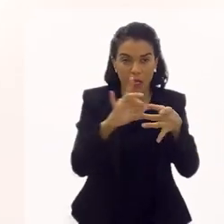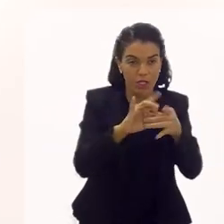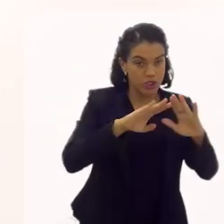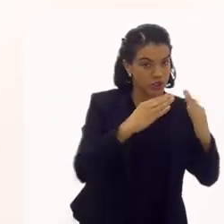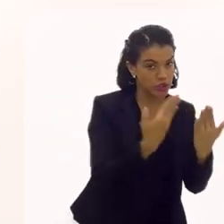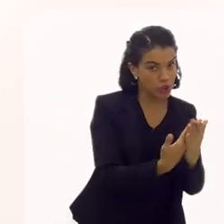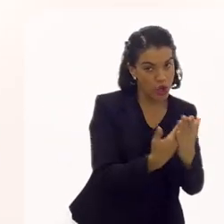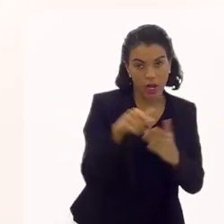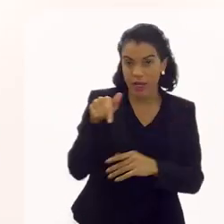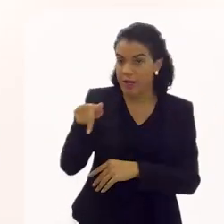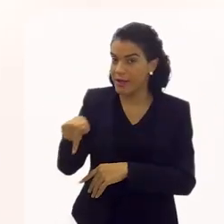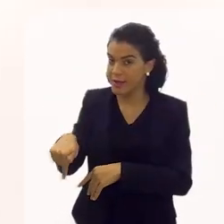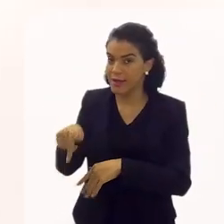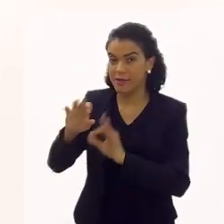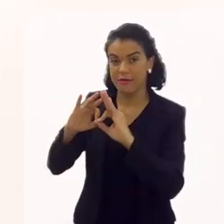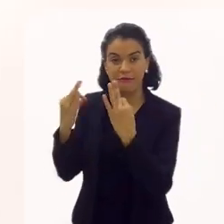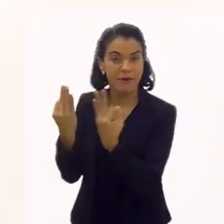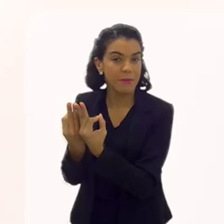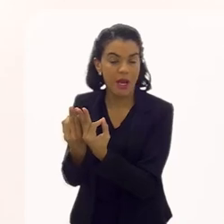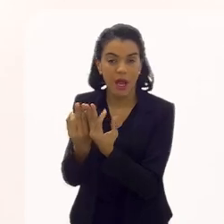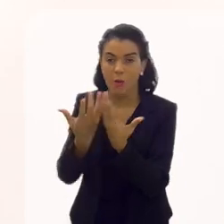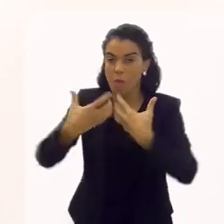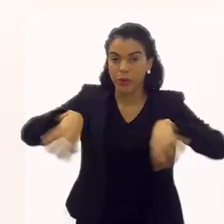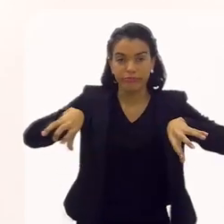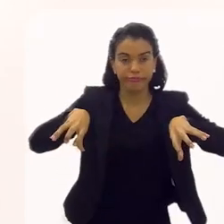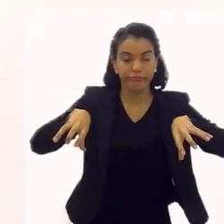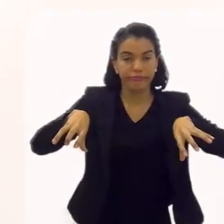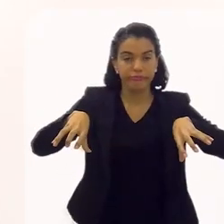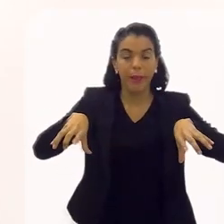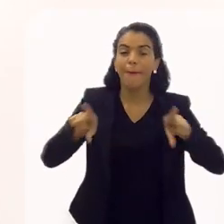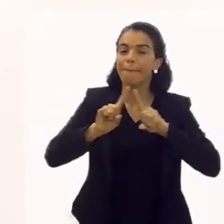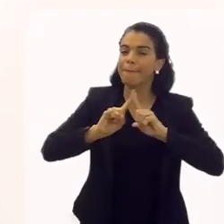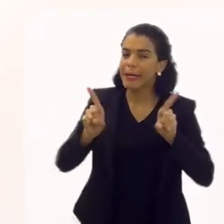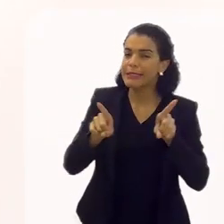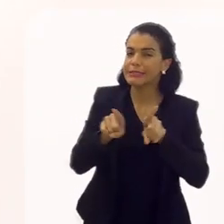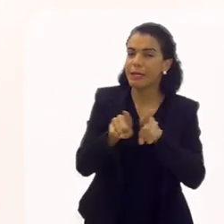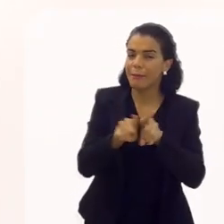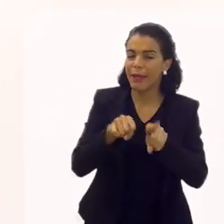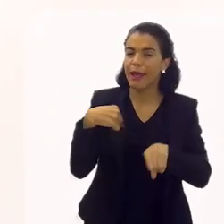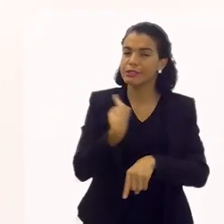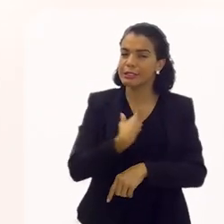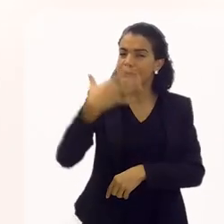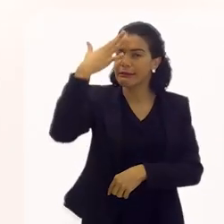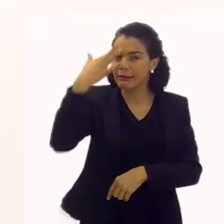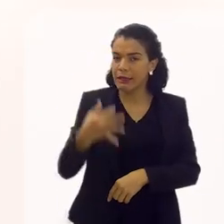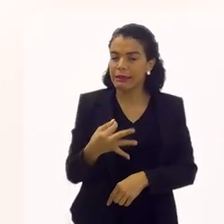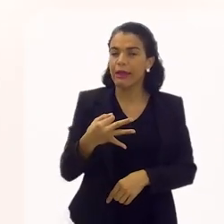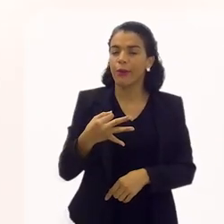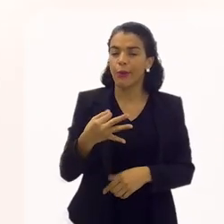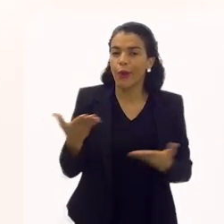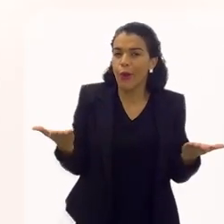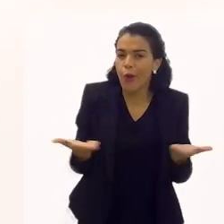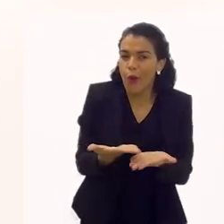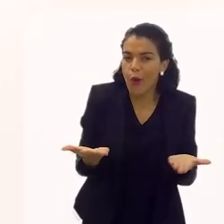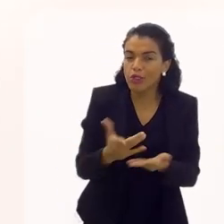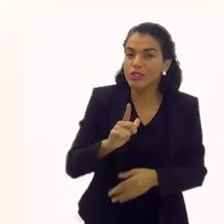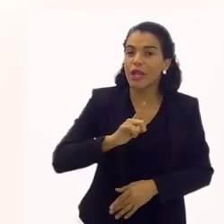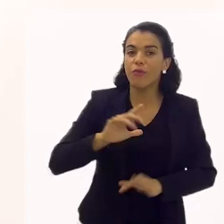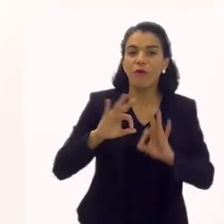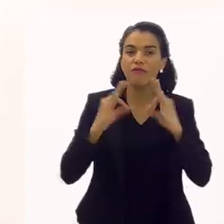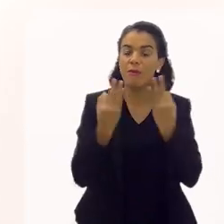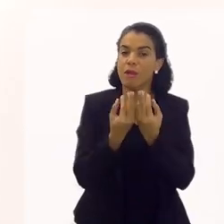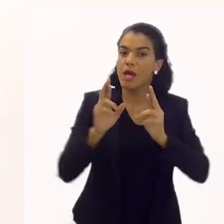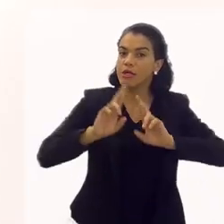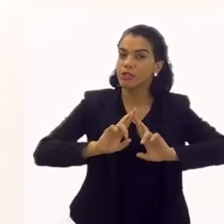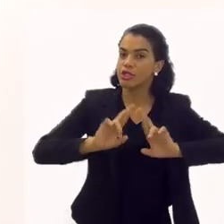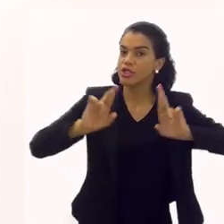ligação entre escola e família. Mas também a gente chegou à conclusão que hoje nós temos uma